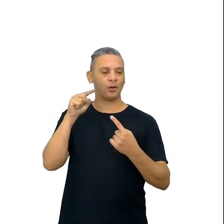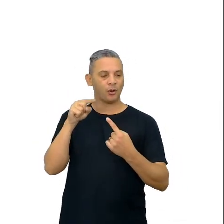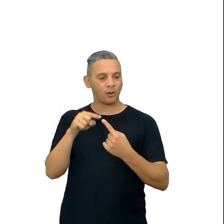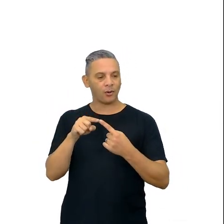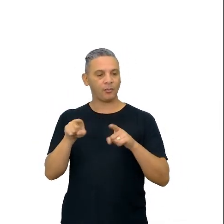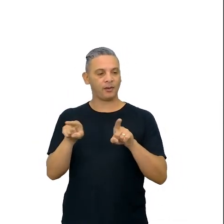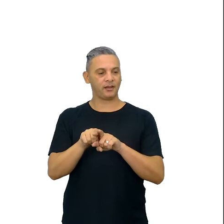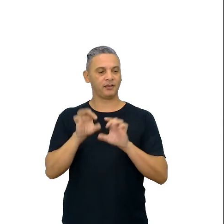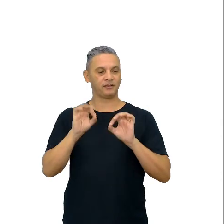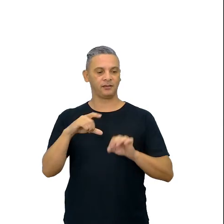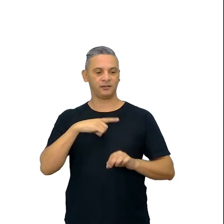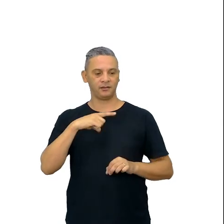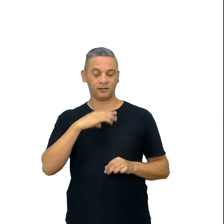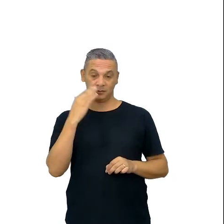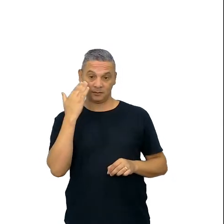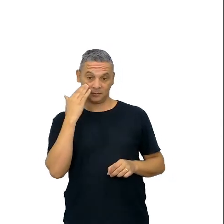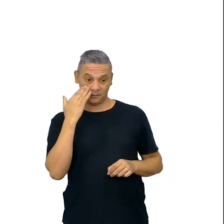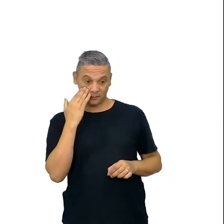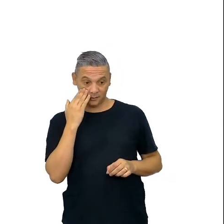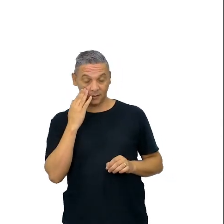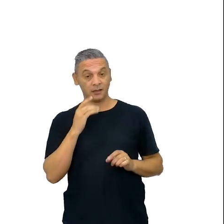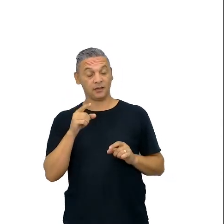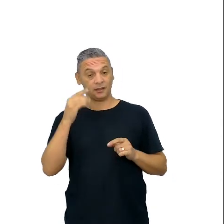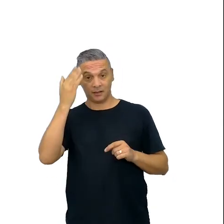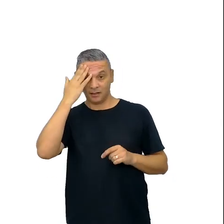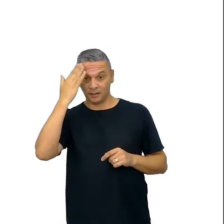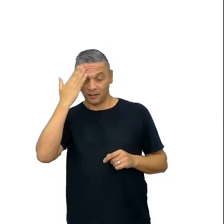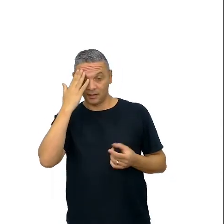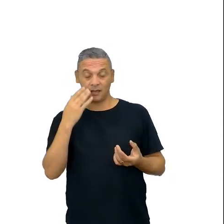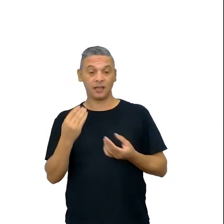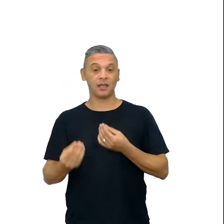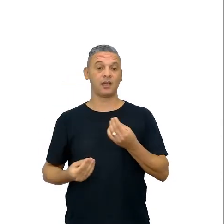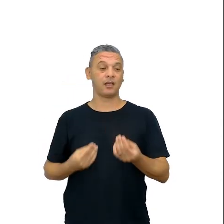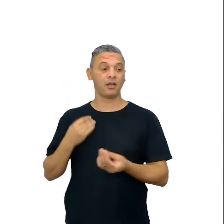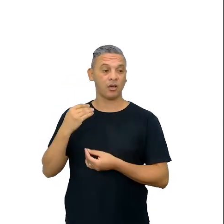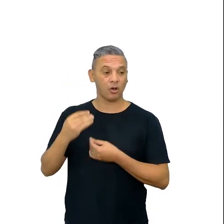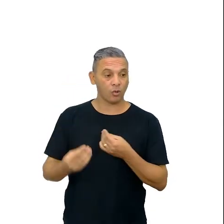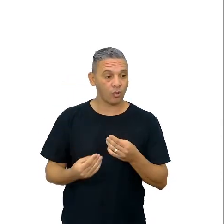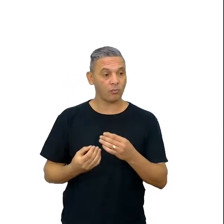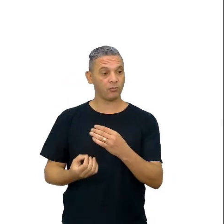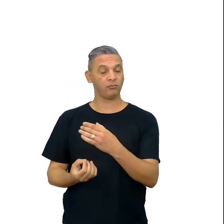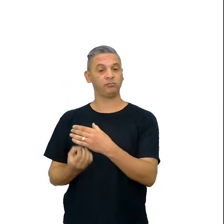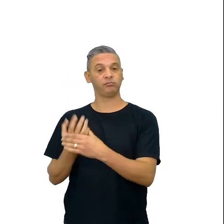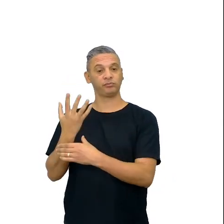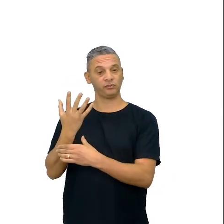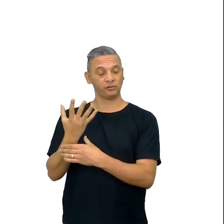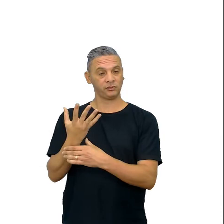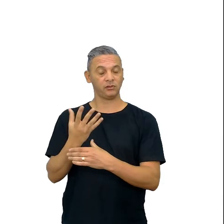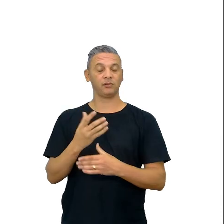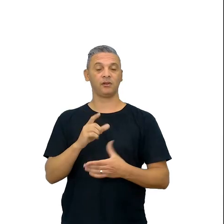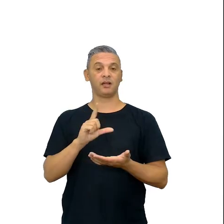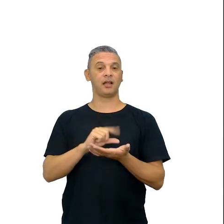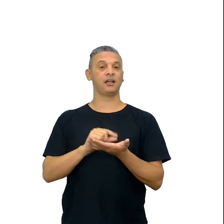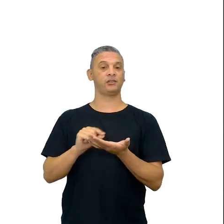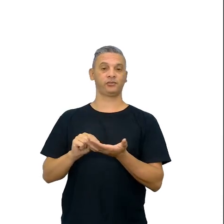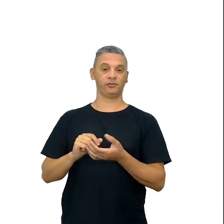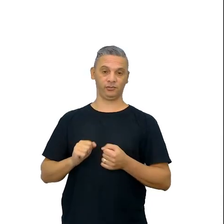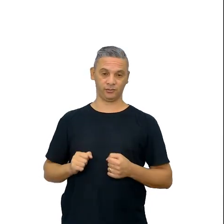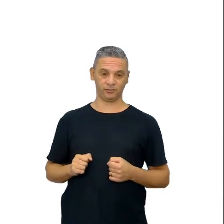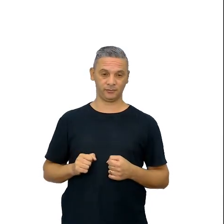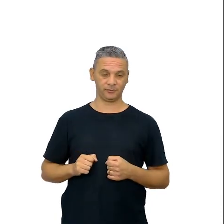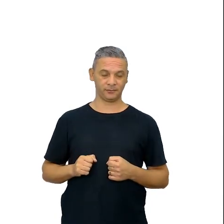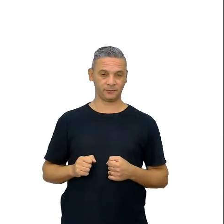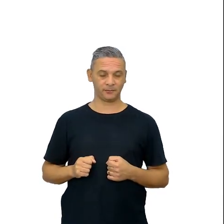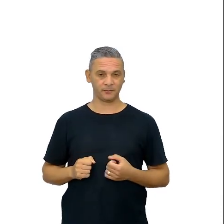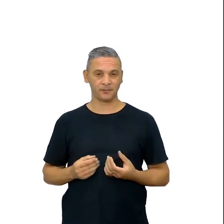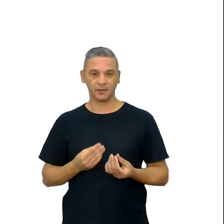não necessariamente, tá, apresentar um artigo científico para ele entender como é a composição de um artigo, como que se